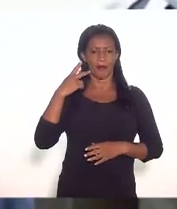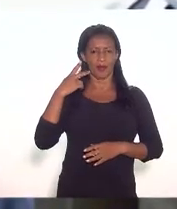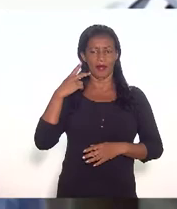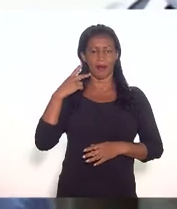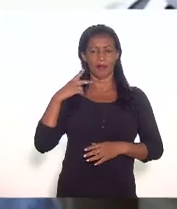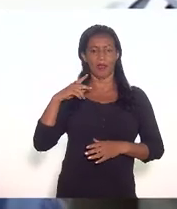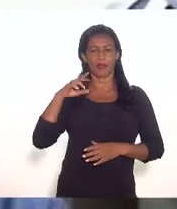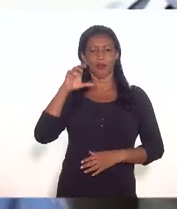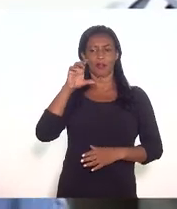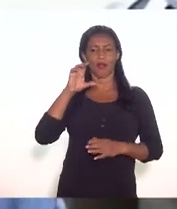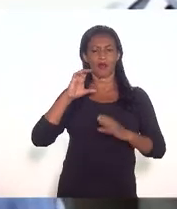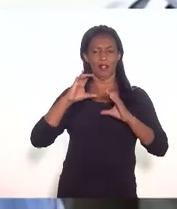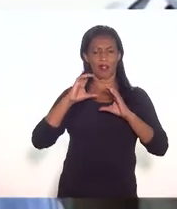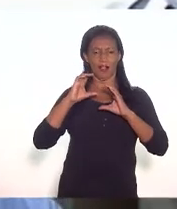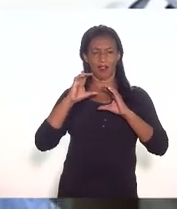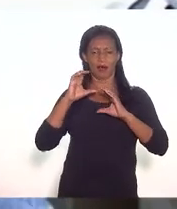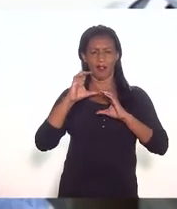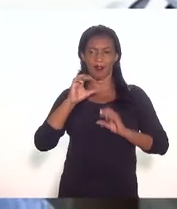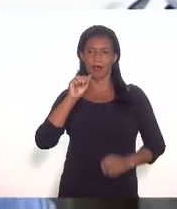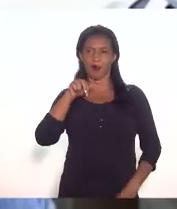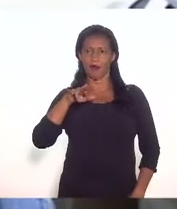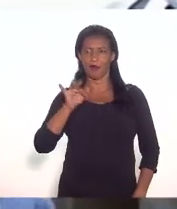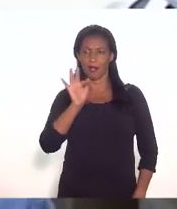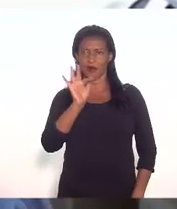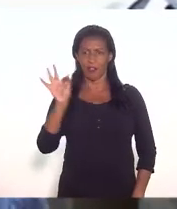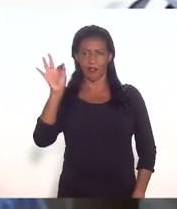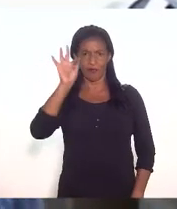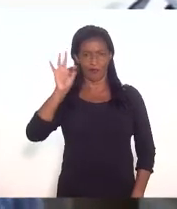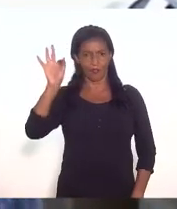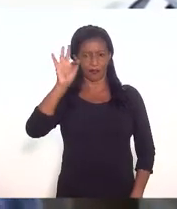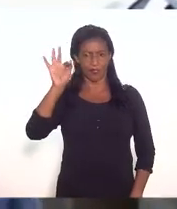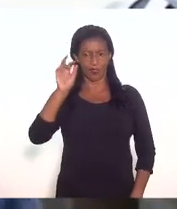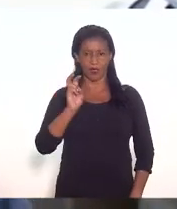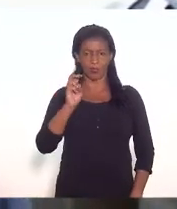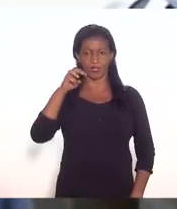Federal para também fazer o uso dos seus cinco minutos